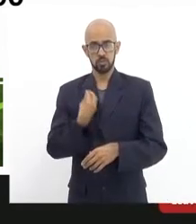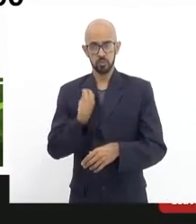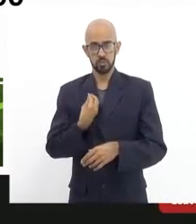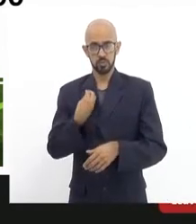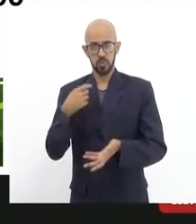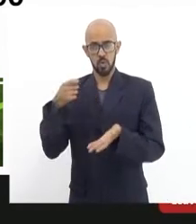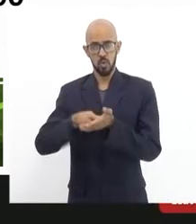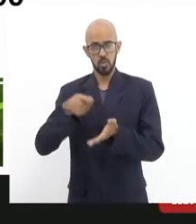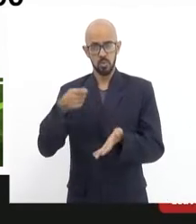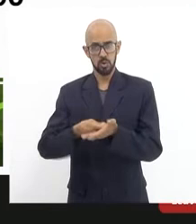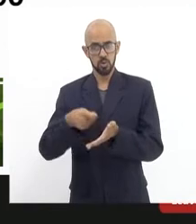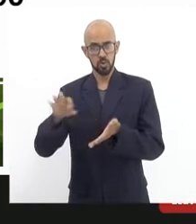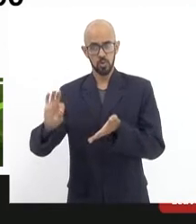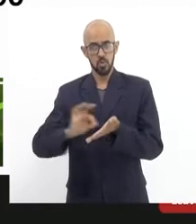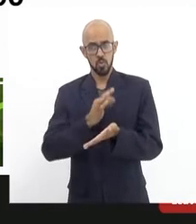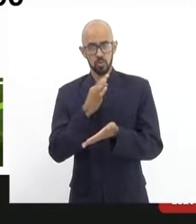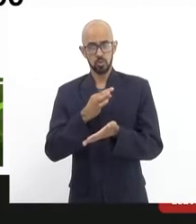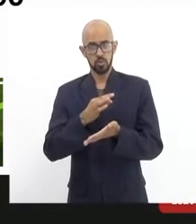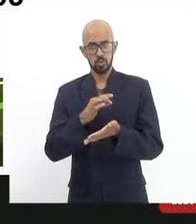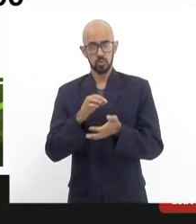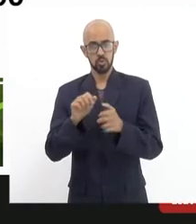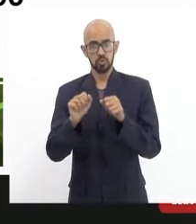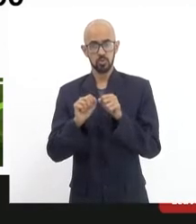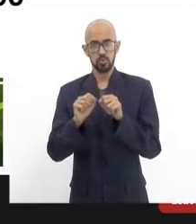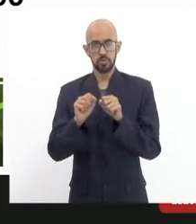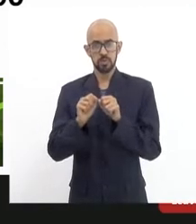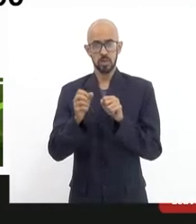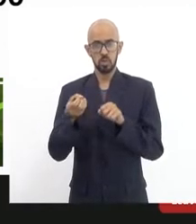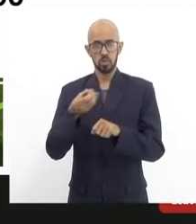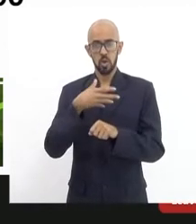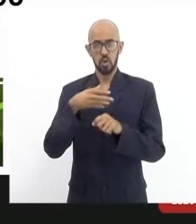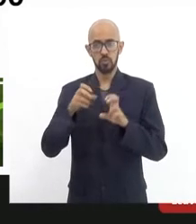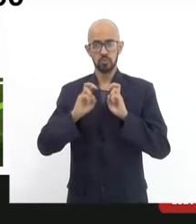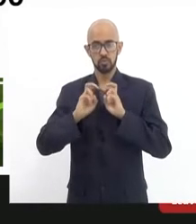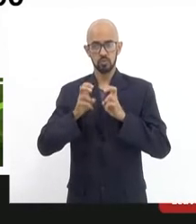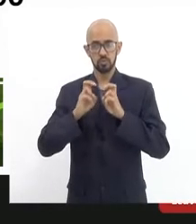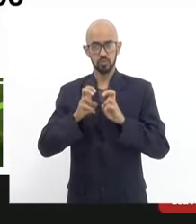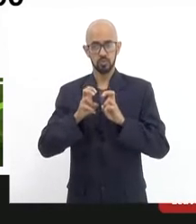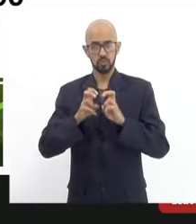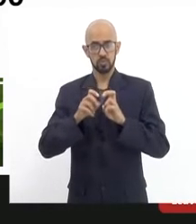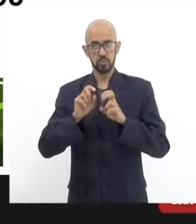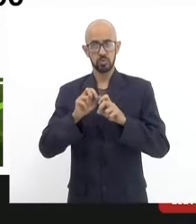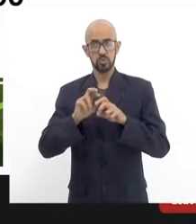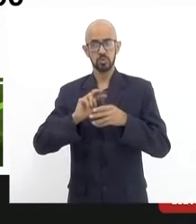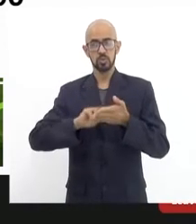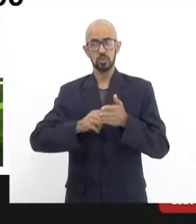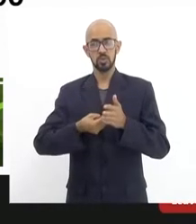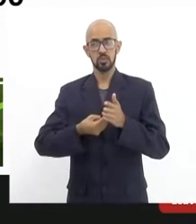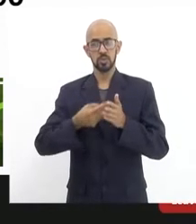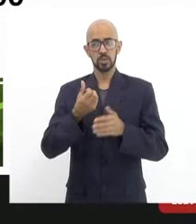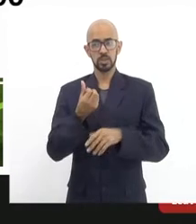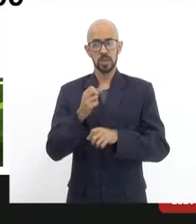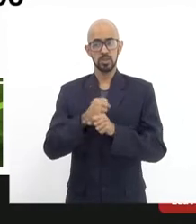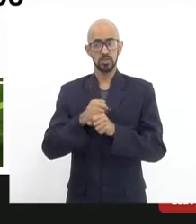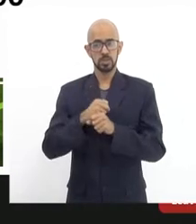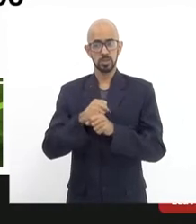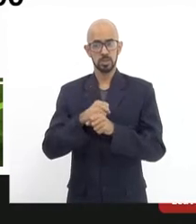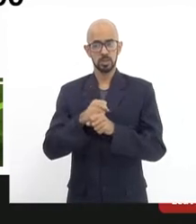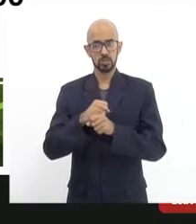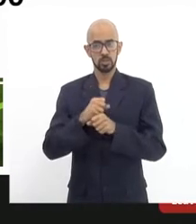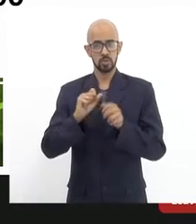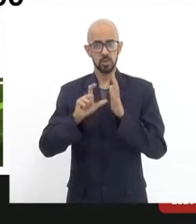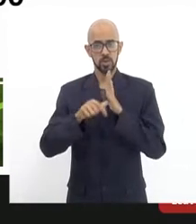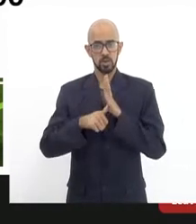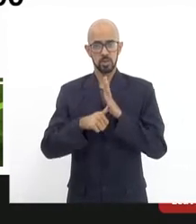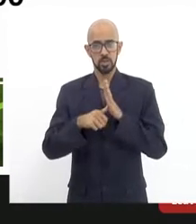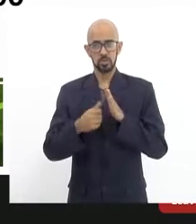um contrato de produção de novos bondes. Isso significou seis anos de atraso. Tivemos o primeiro bonde por